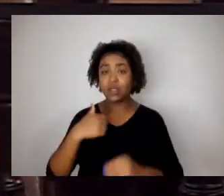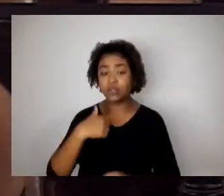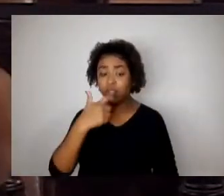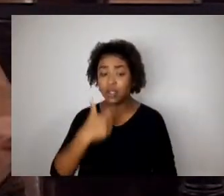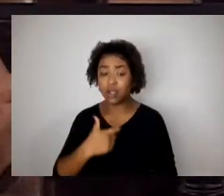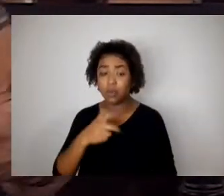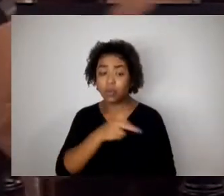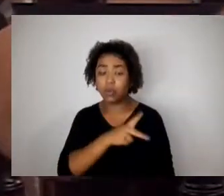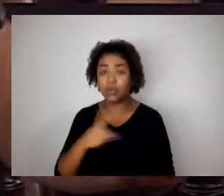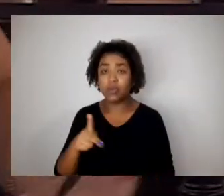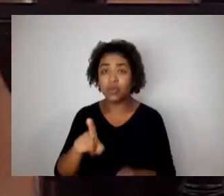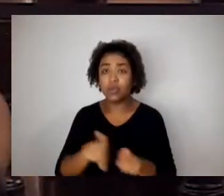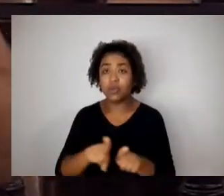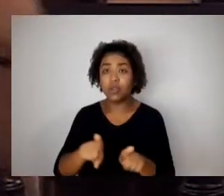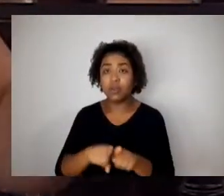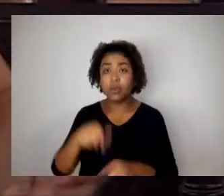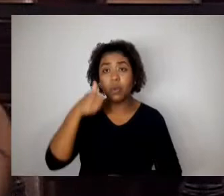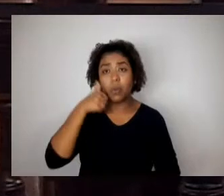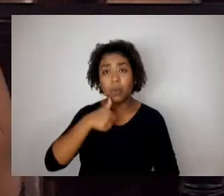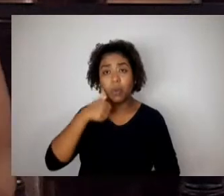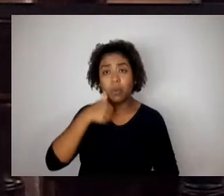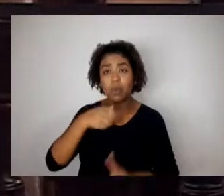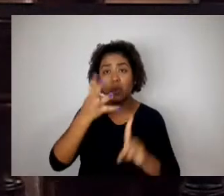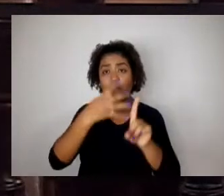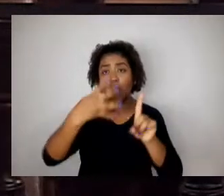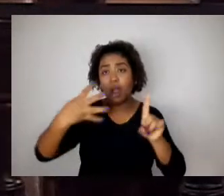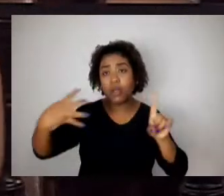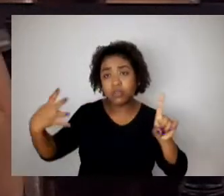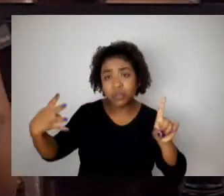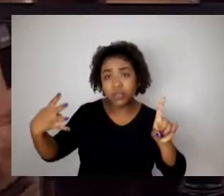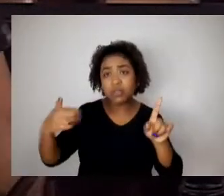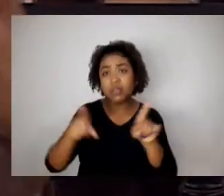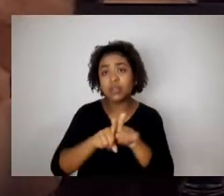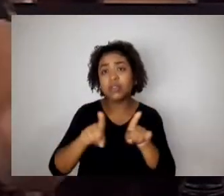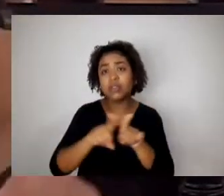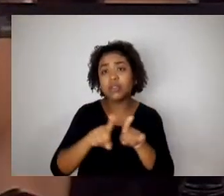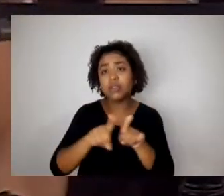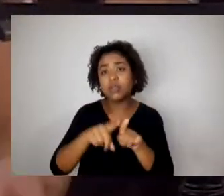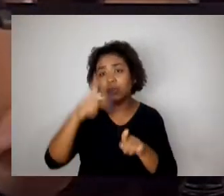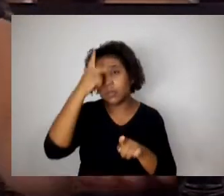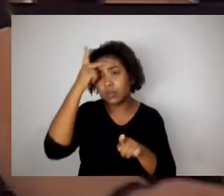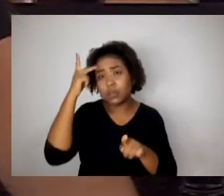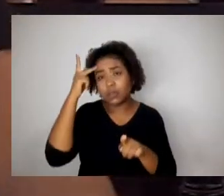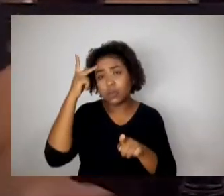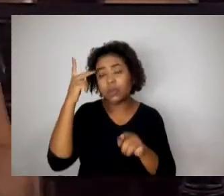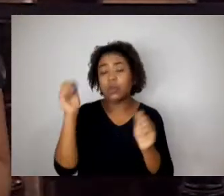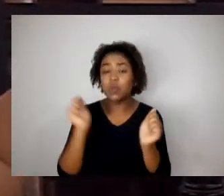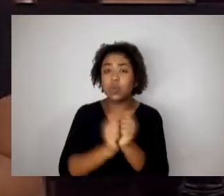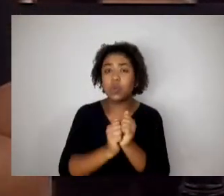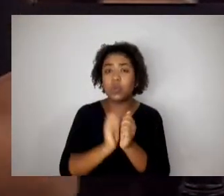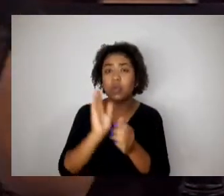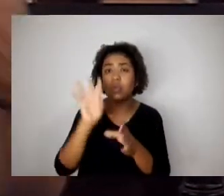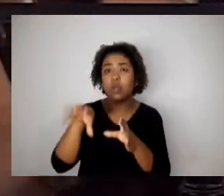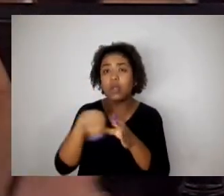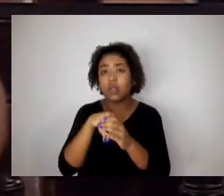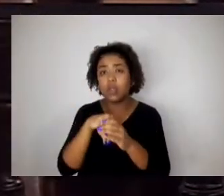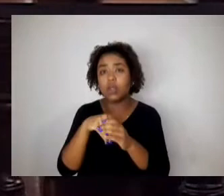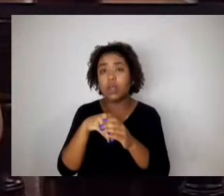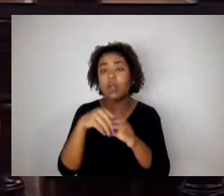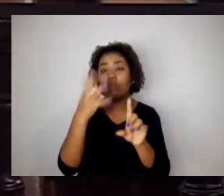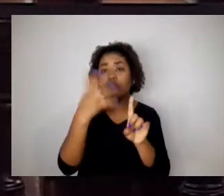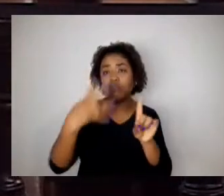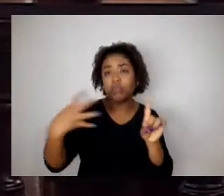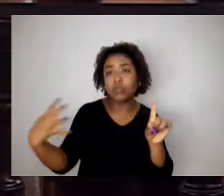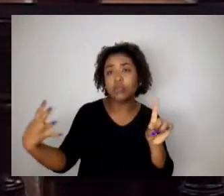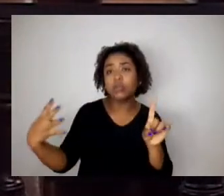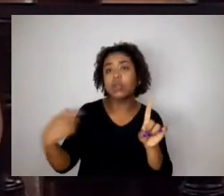LGBT e as pessoas que estão no entorno, na mesma sigla, comigo. Preciso demarcar a posição, como eu demarquei em outros momentos, ouvindo